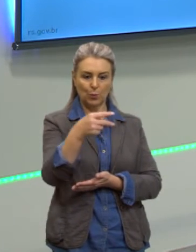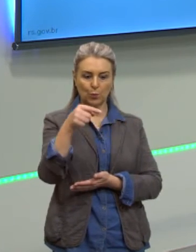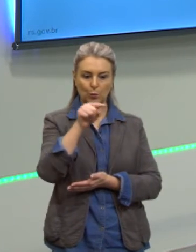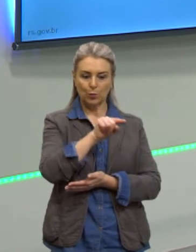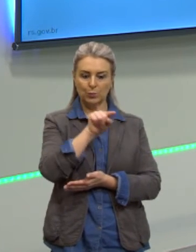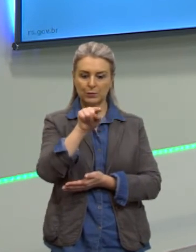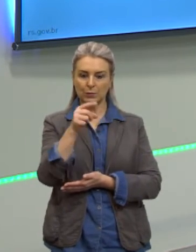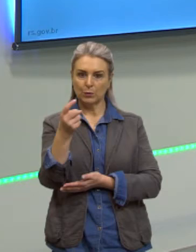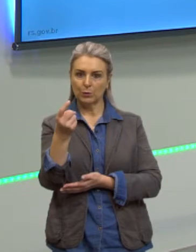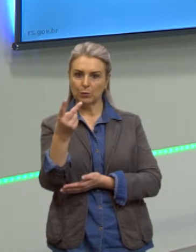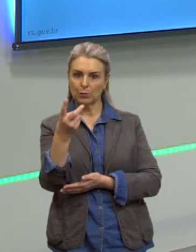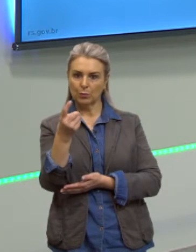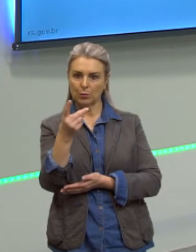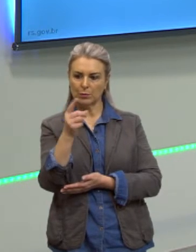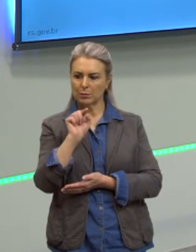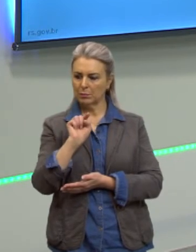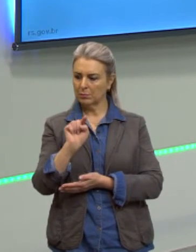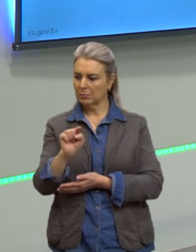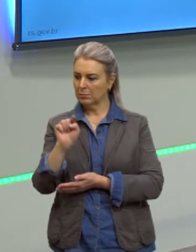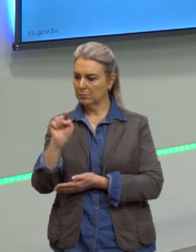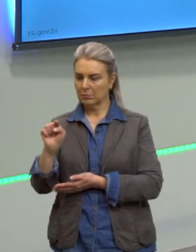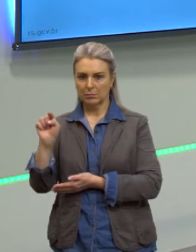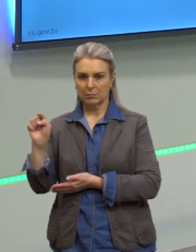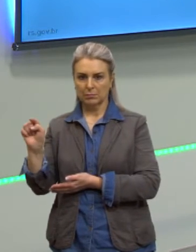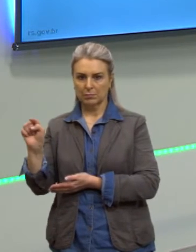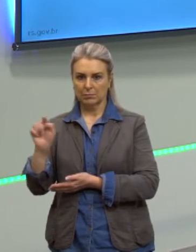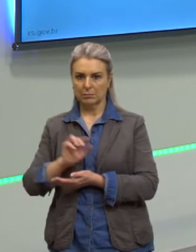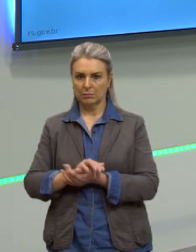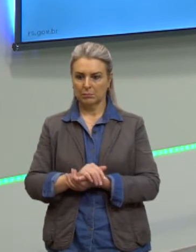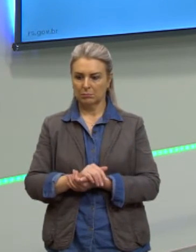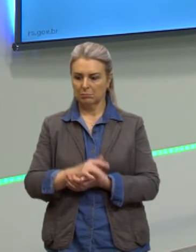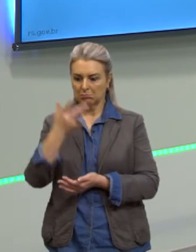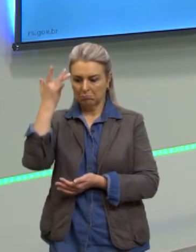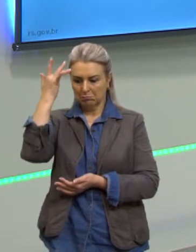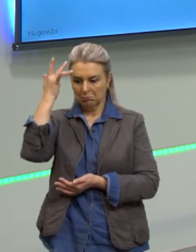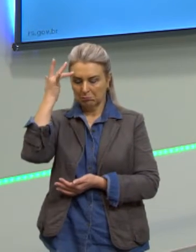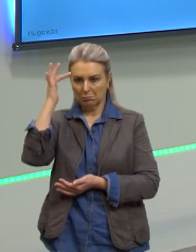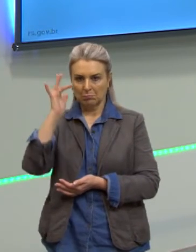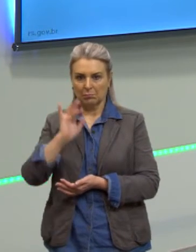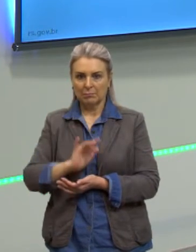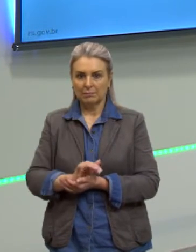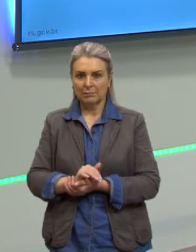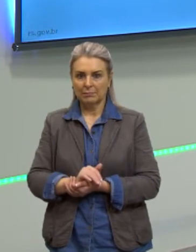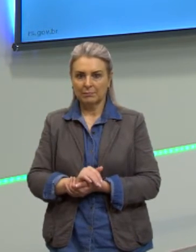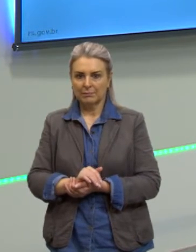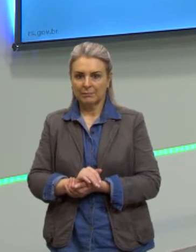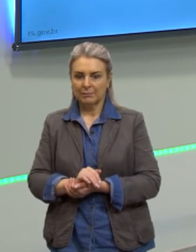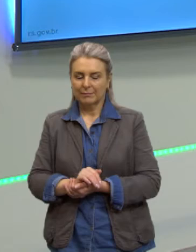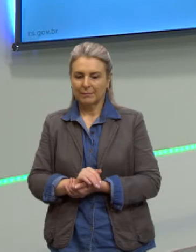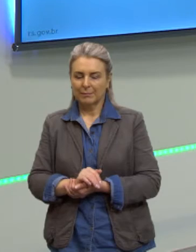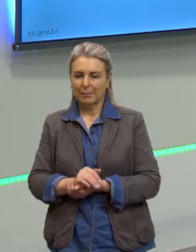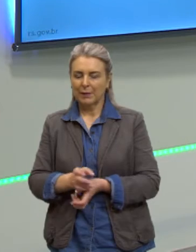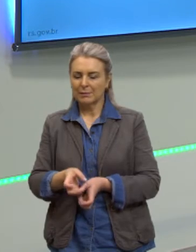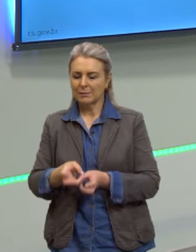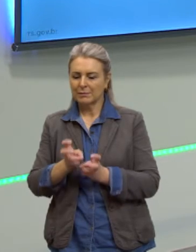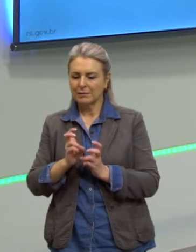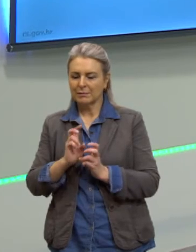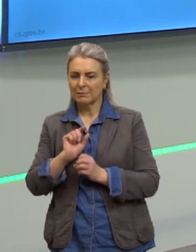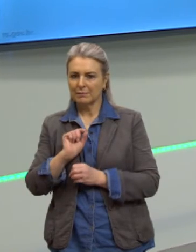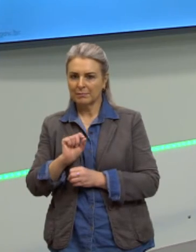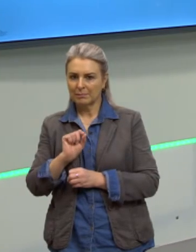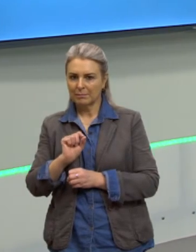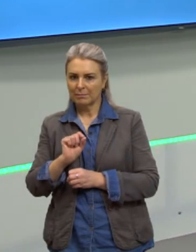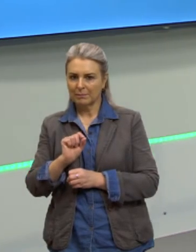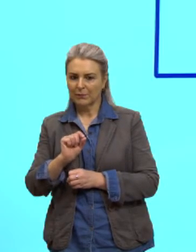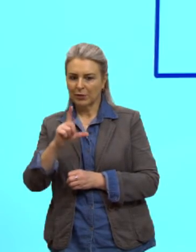e reticências por quê? porque eu não sei quais são os outros termos mas o que que eu consigo verificar? que há